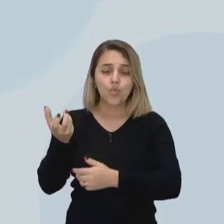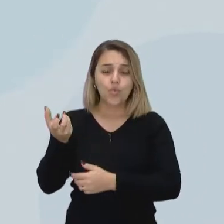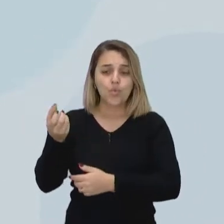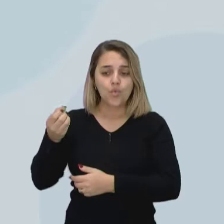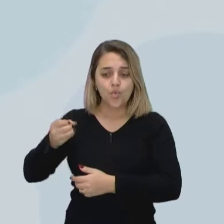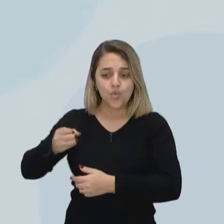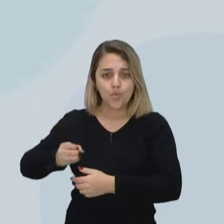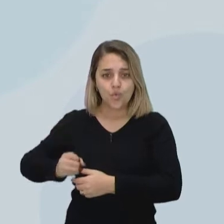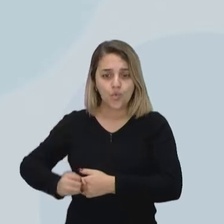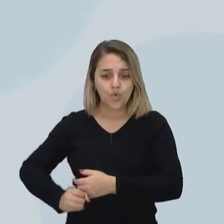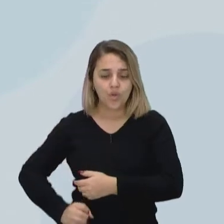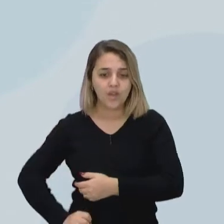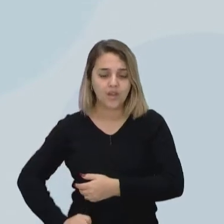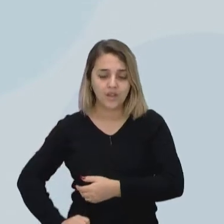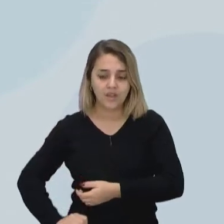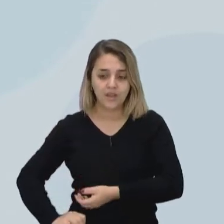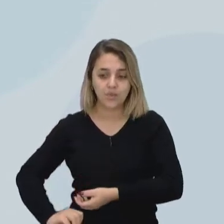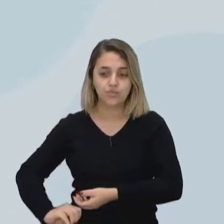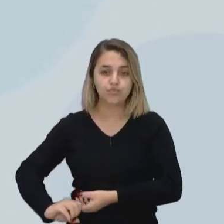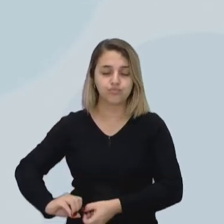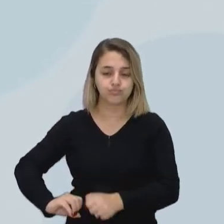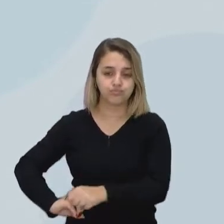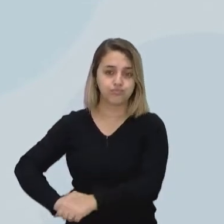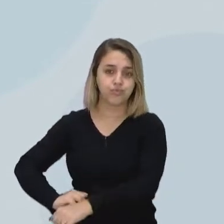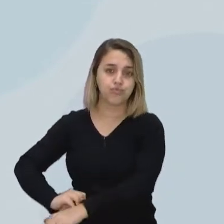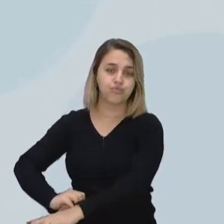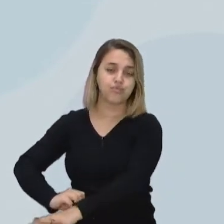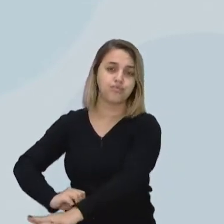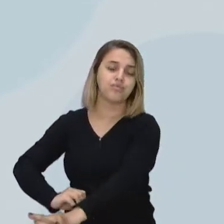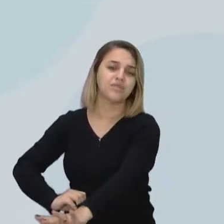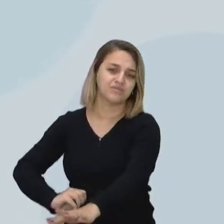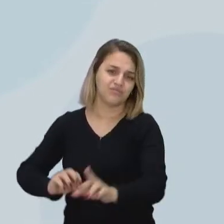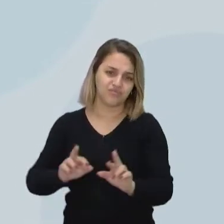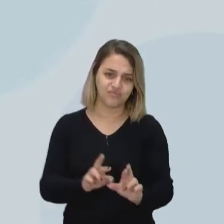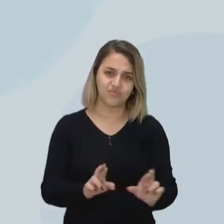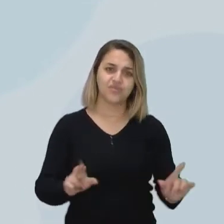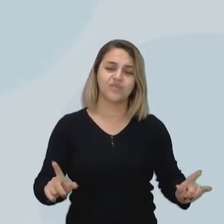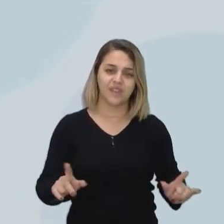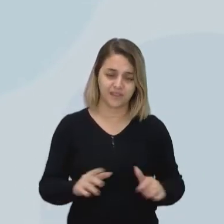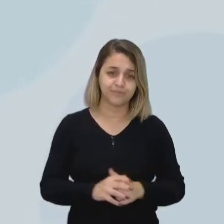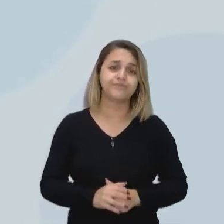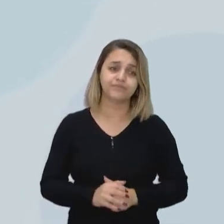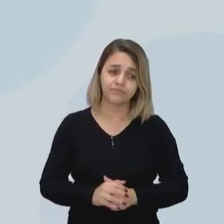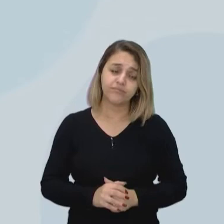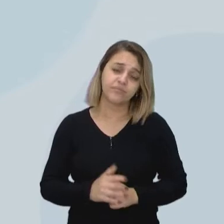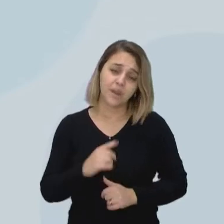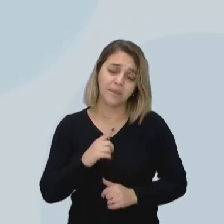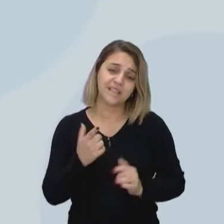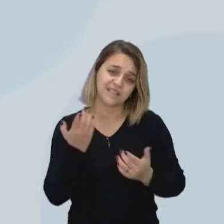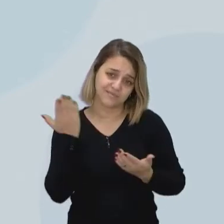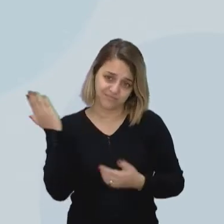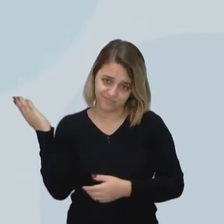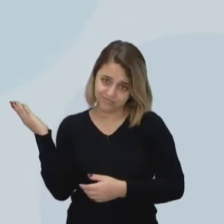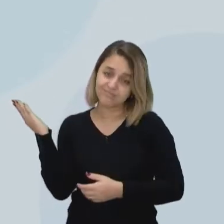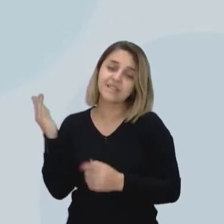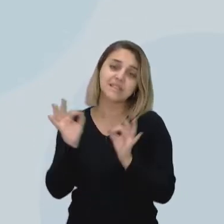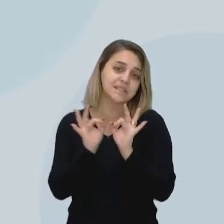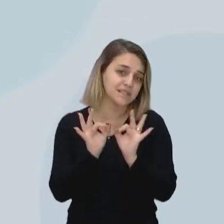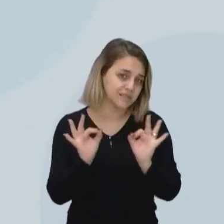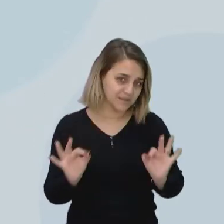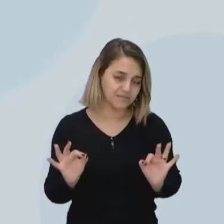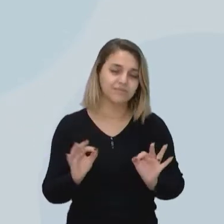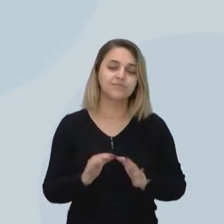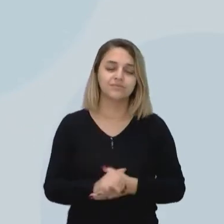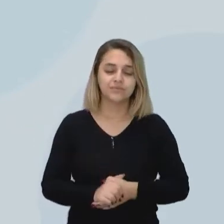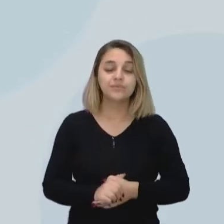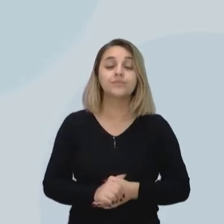simples onde você pode estar utilizando em um projeto de casa sustentável. Um outro ponto